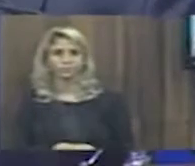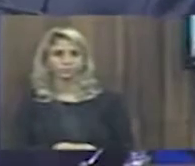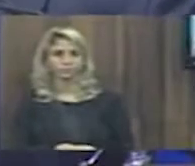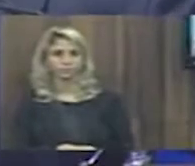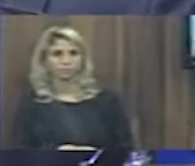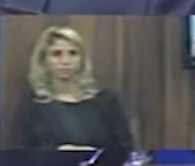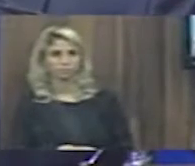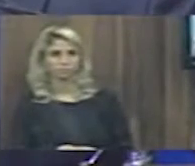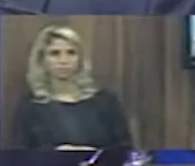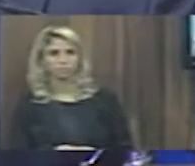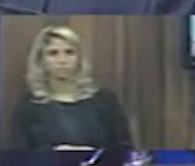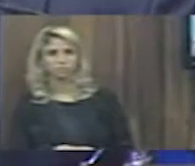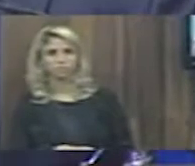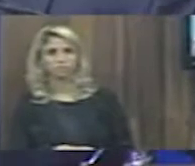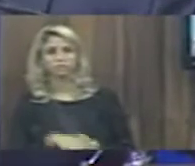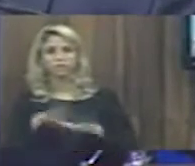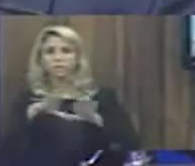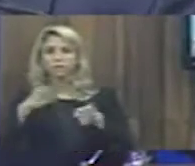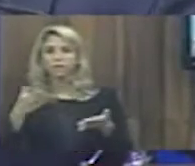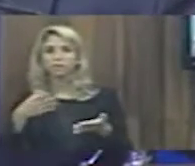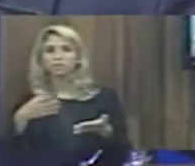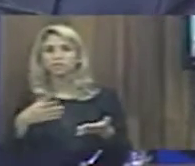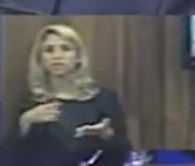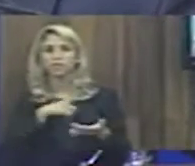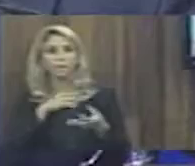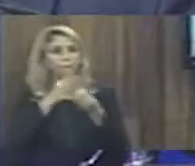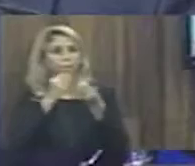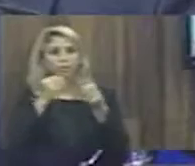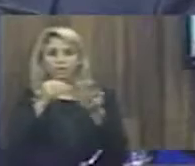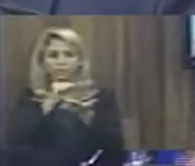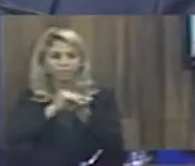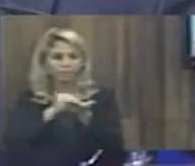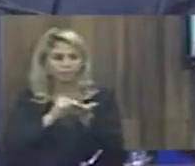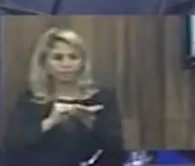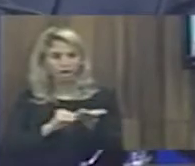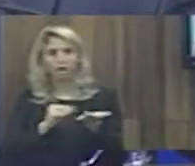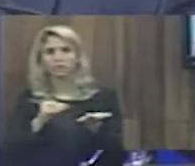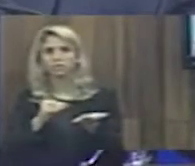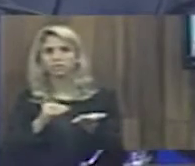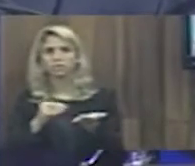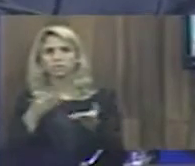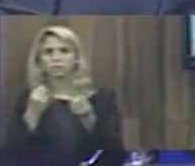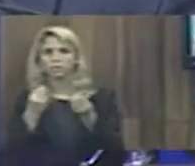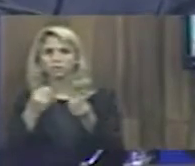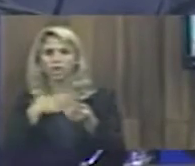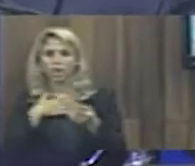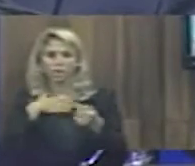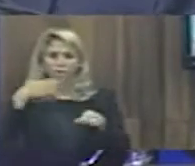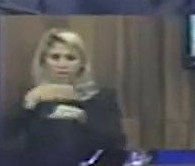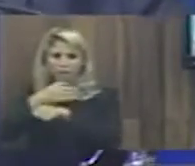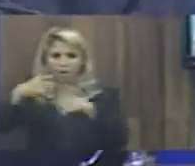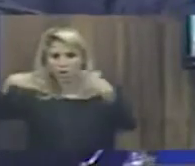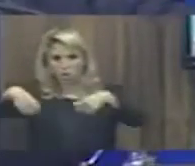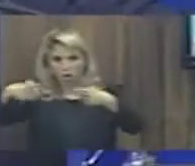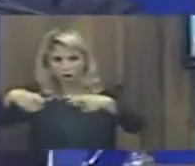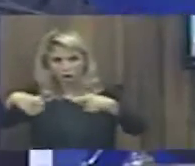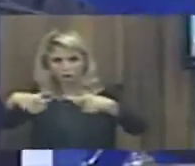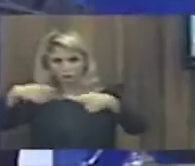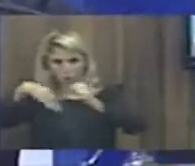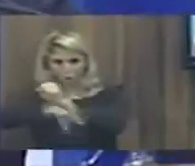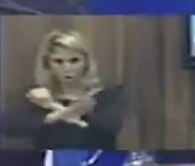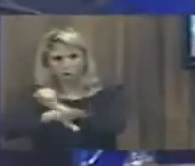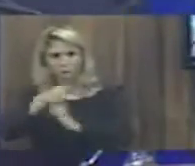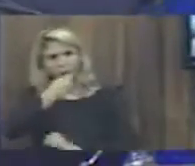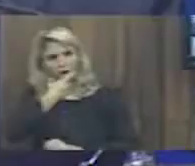tem mais falta do que o que tem lá. Quando eu cheguei lá no depósito, a informação que eu